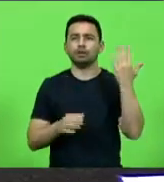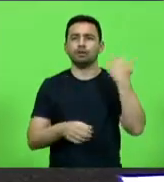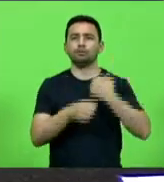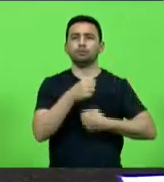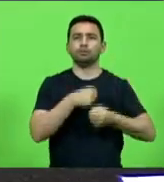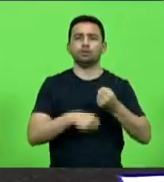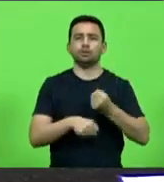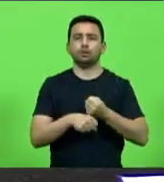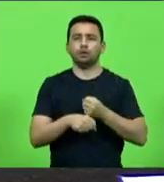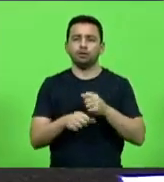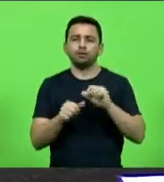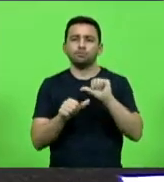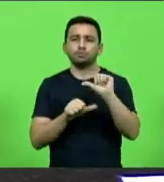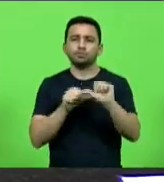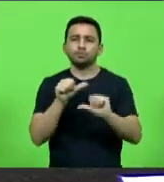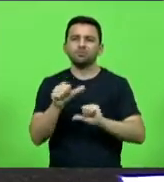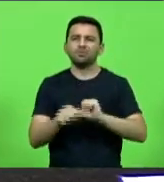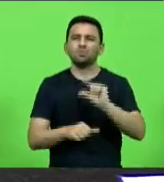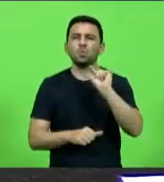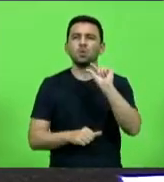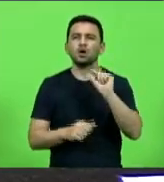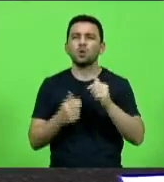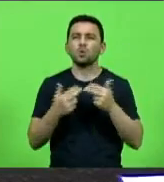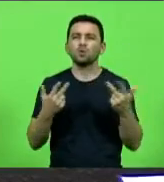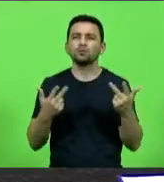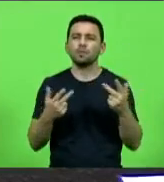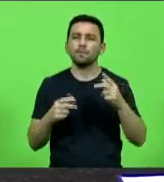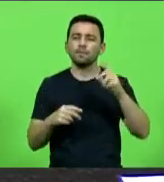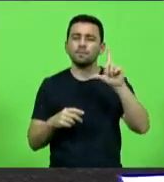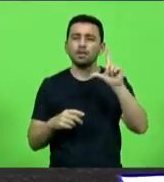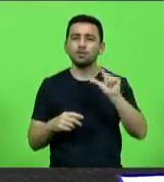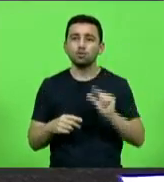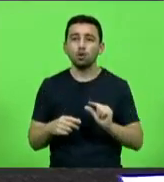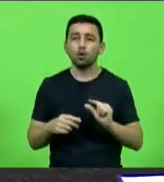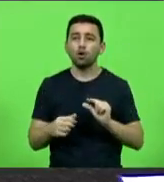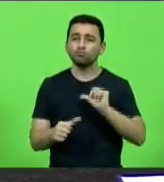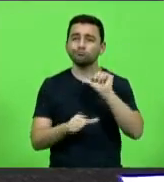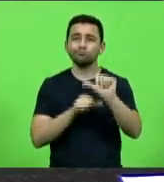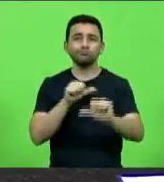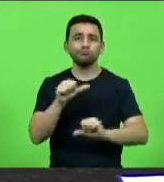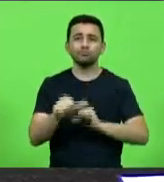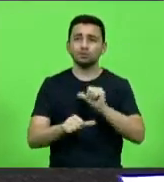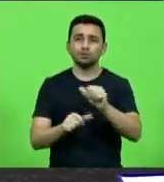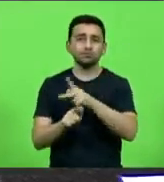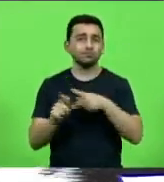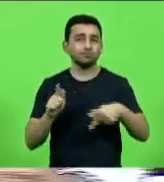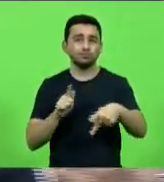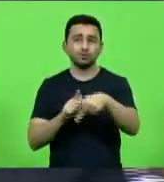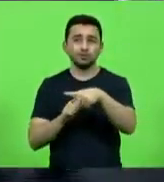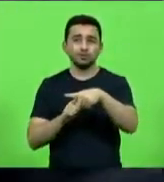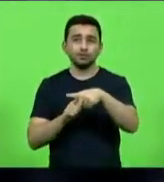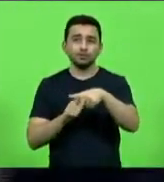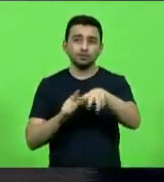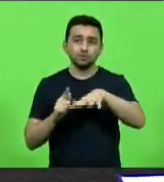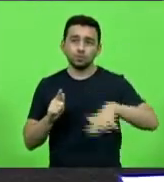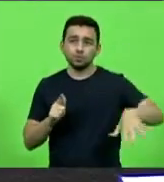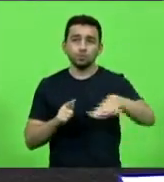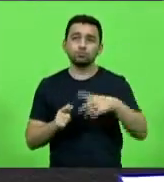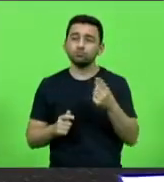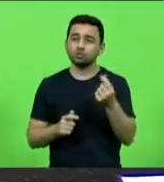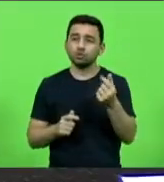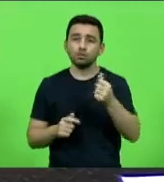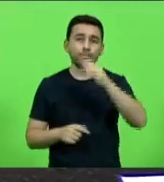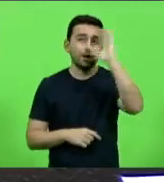que foi a reforminha encaminhada para cá, que foi a menor reforma da previdência em termos de impacto financeiro do